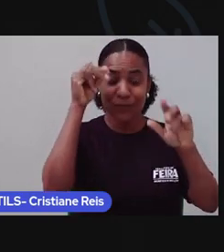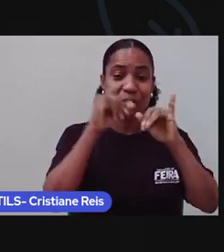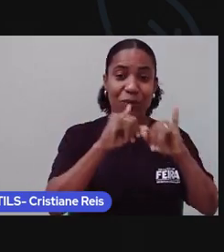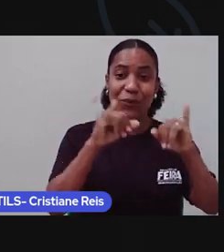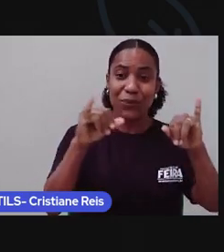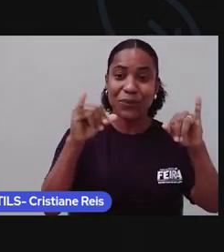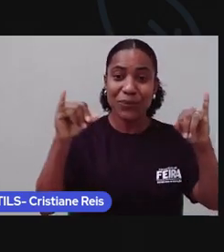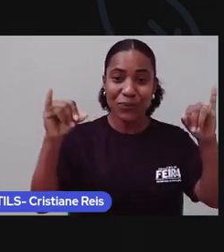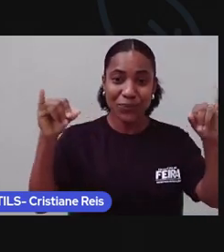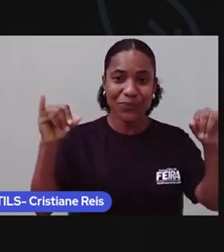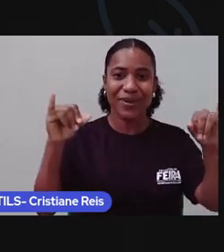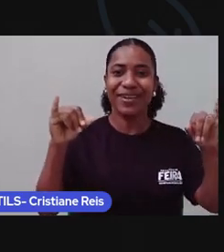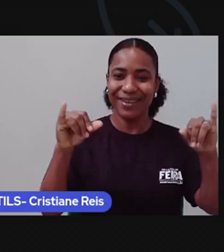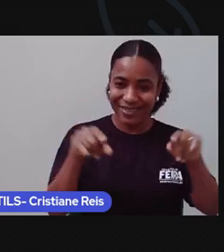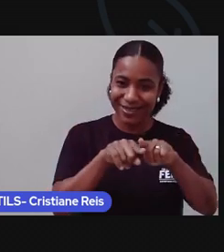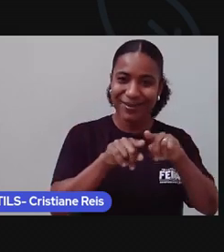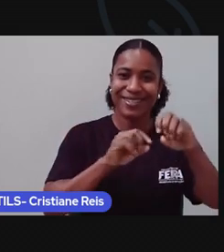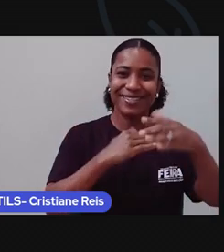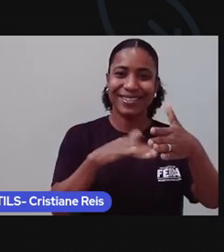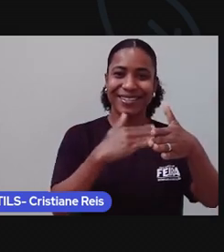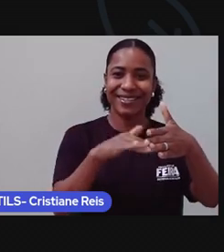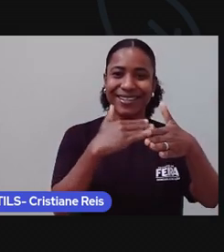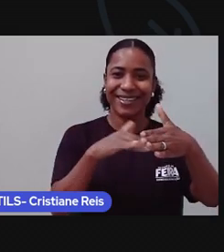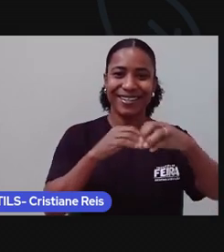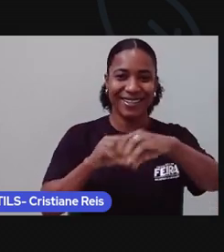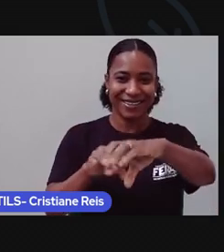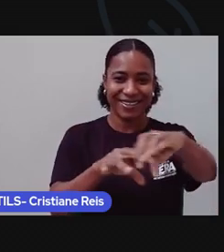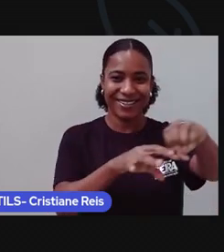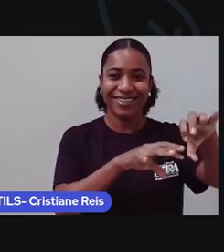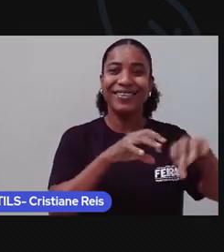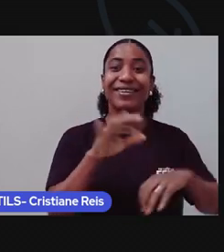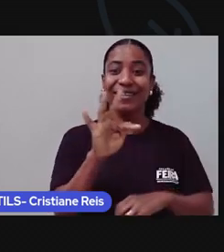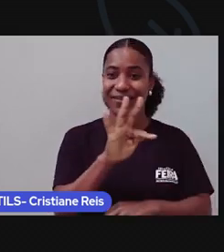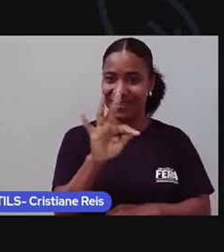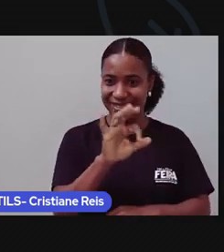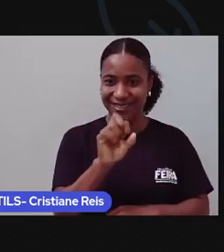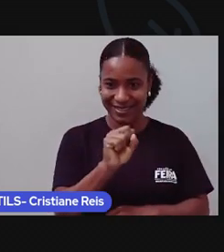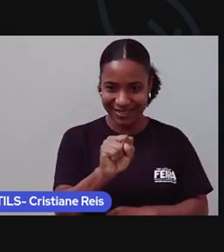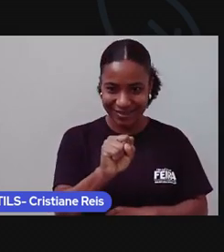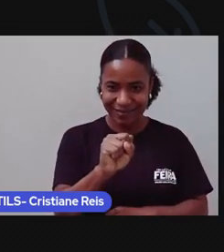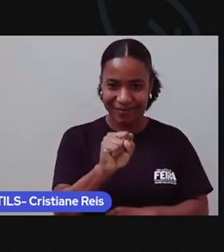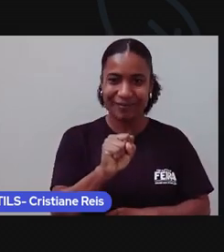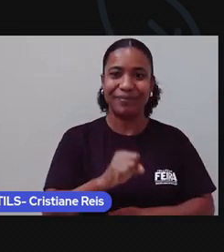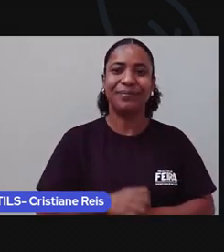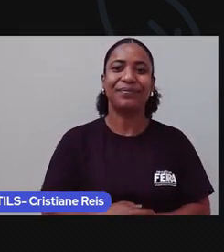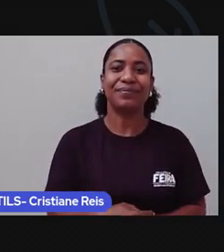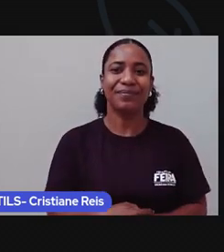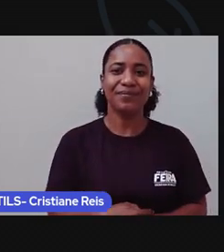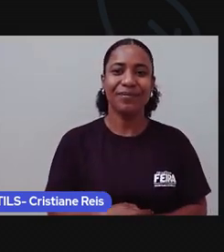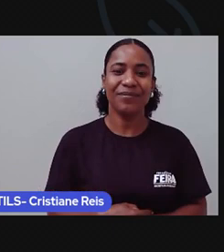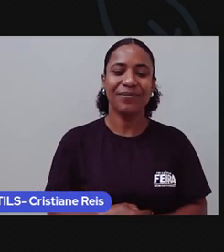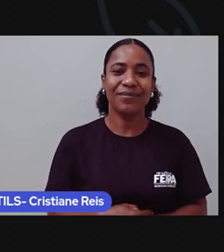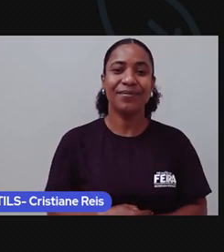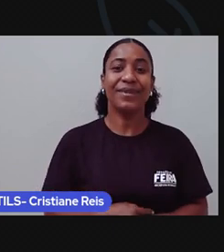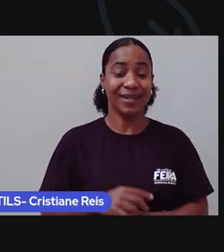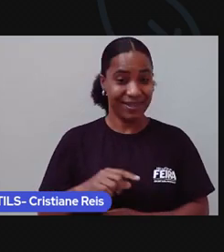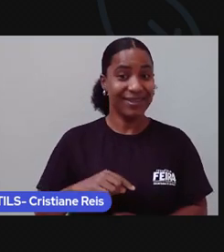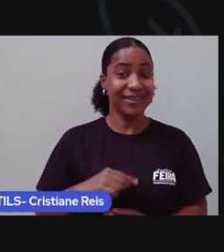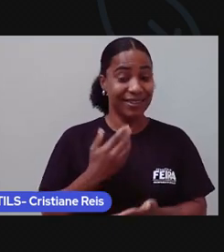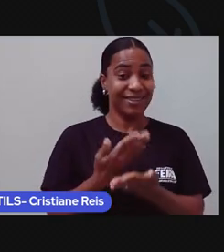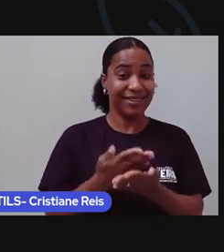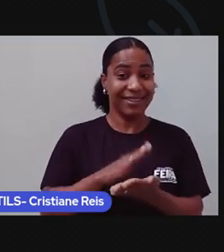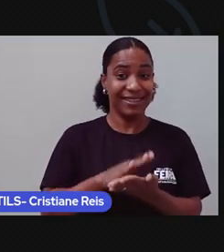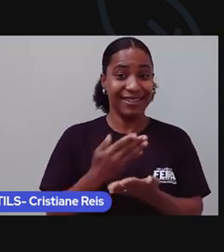da Prefeitura Municipal e da Secretaria de Educação de Feira de Santana. Nossa intérprete